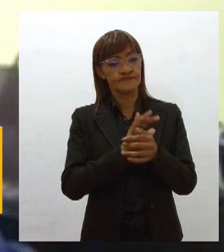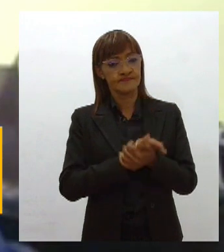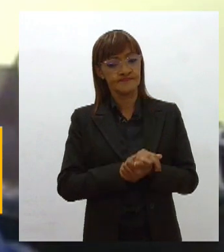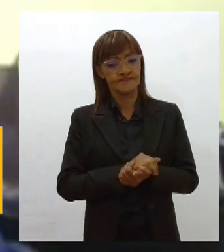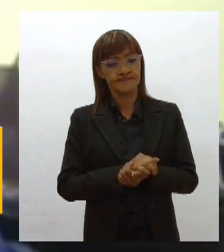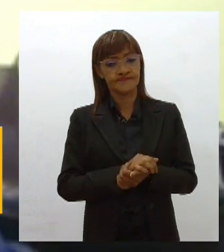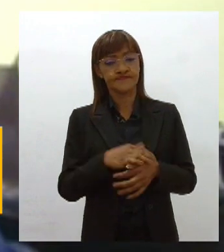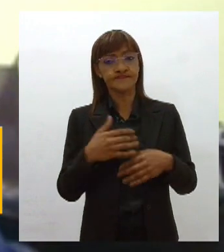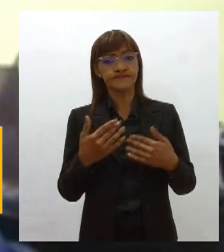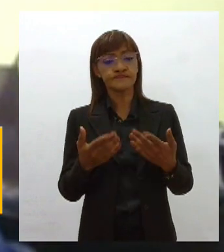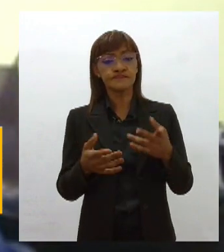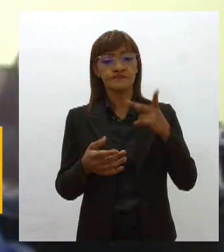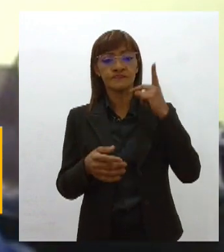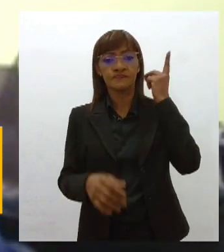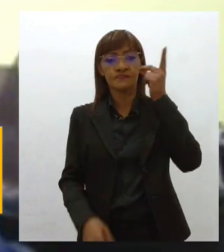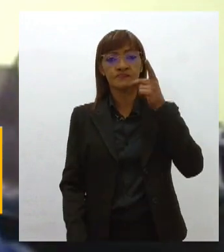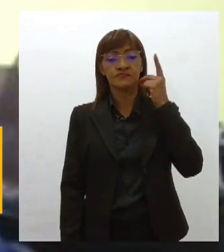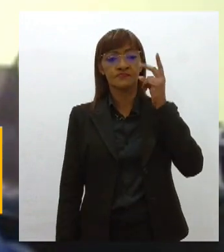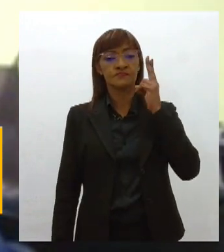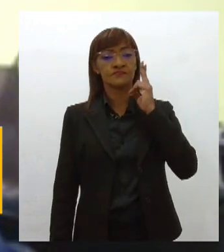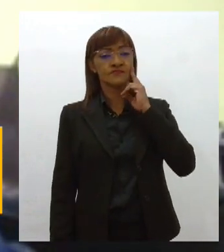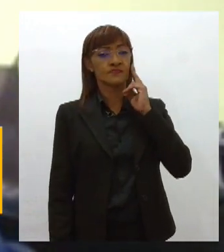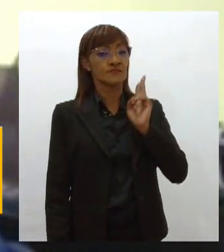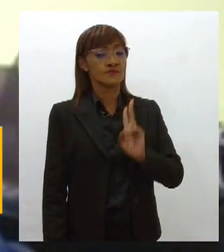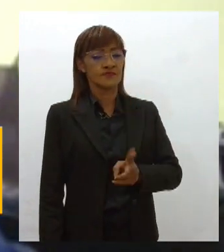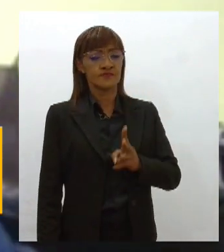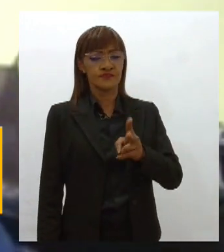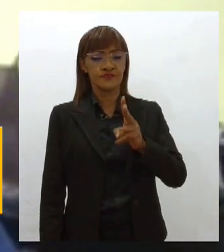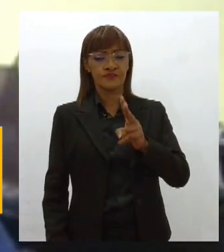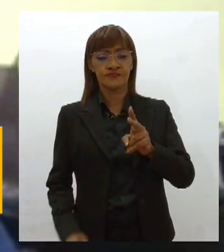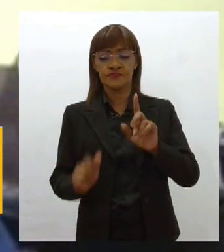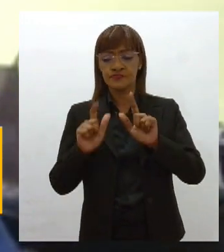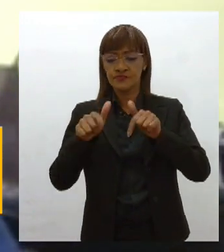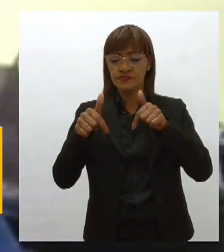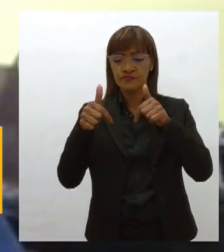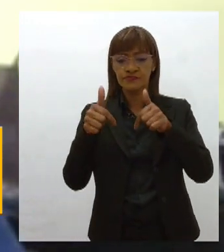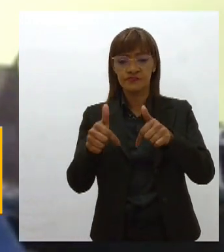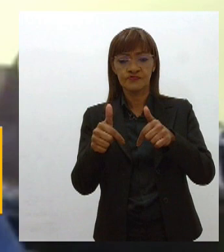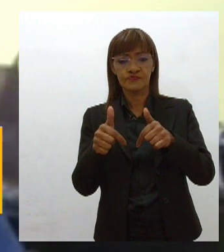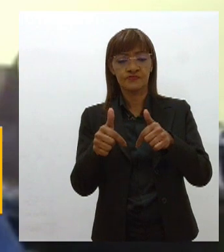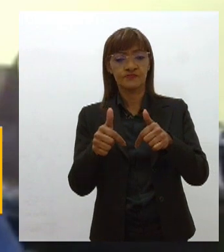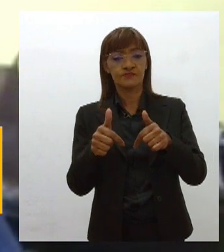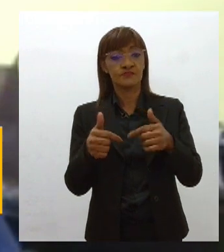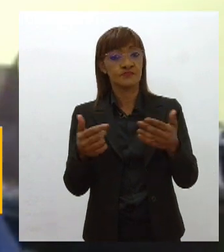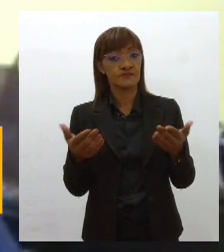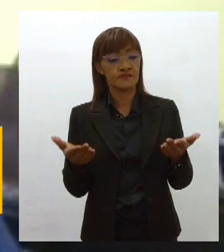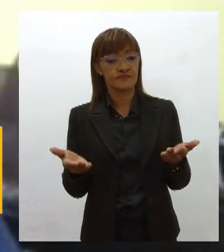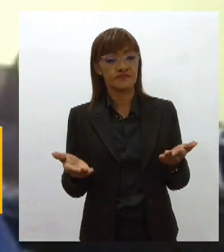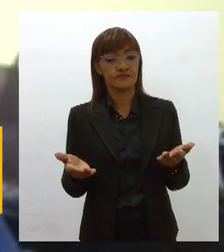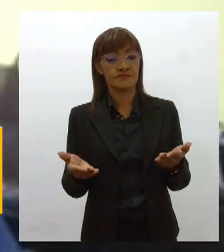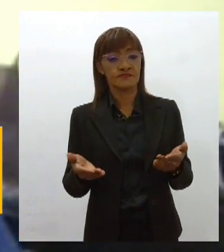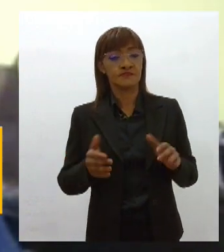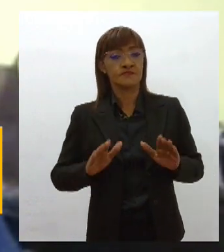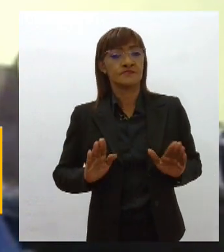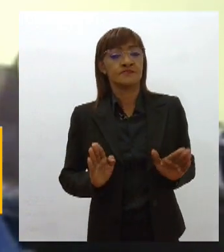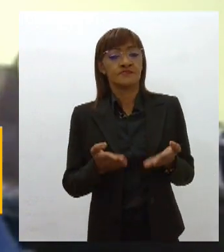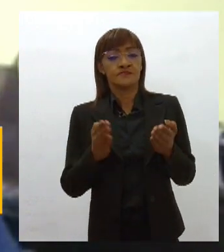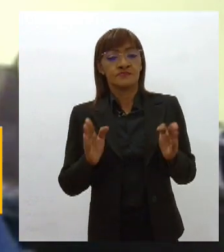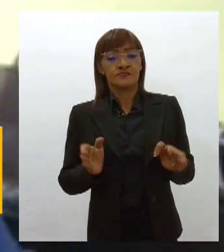Zezinho sempre foi defensor dessa causa da lei dos mestres e estimulou, de qualquer forma,